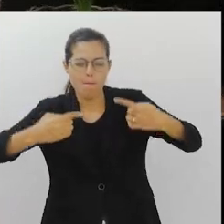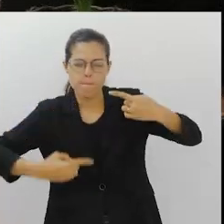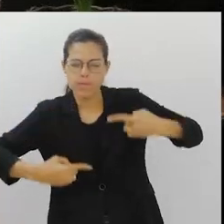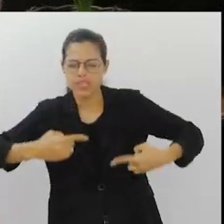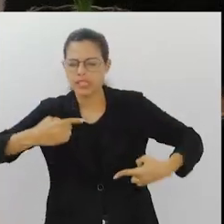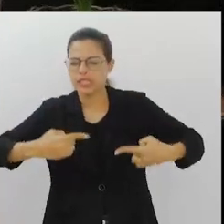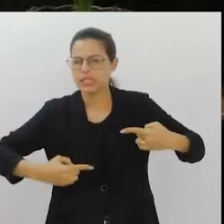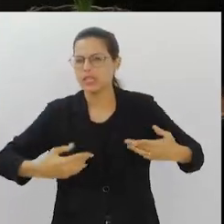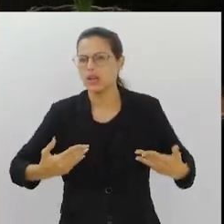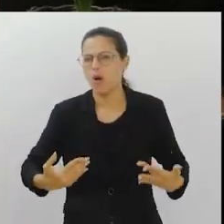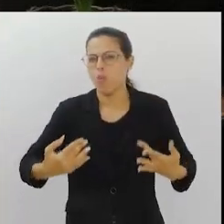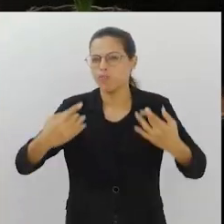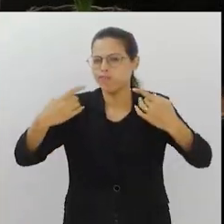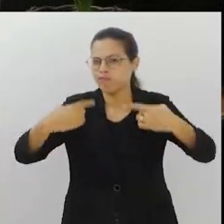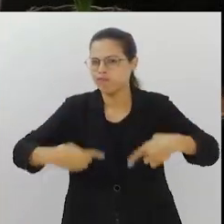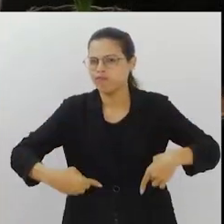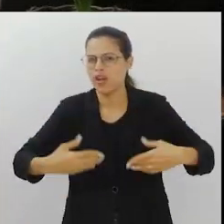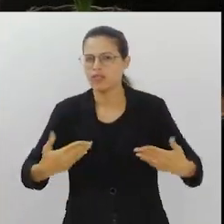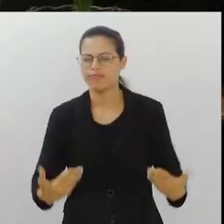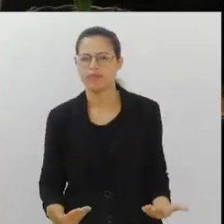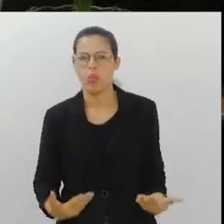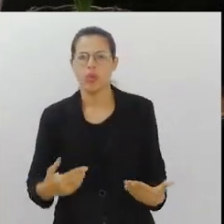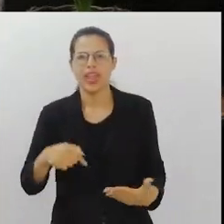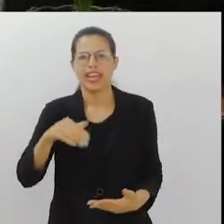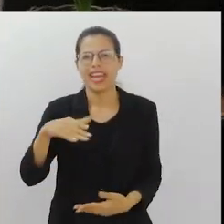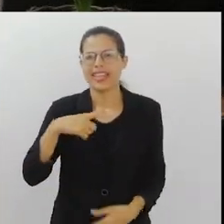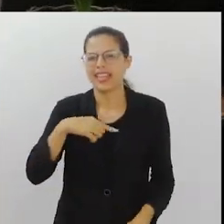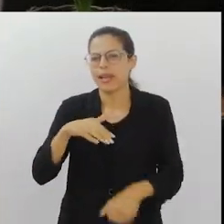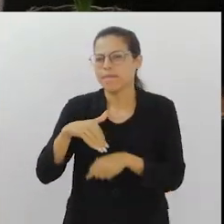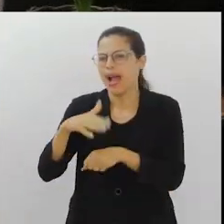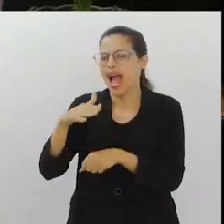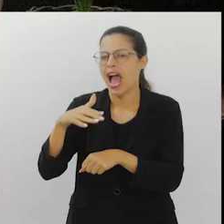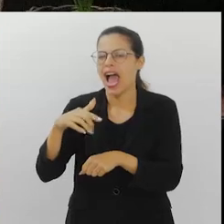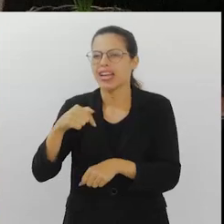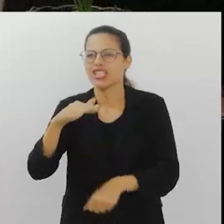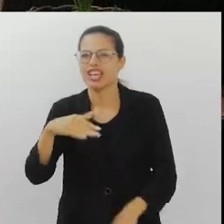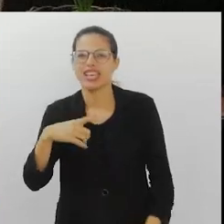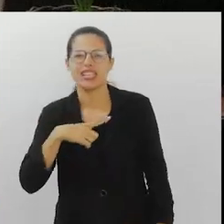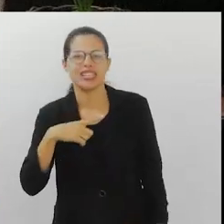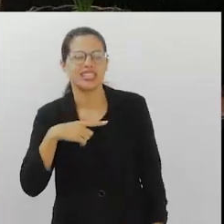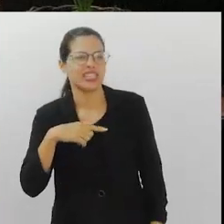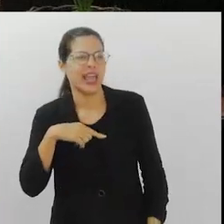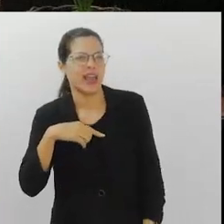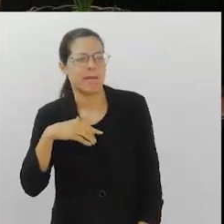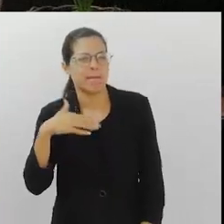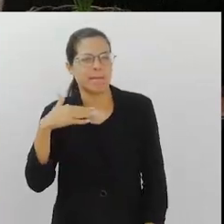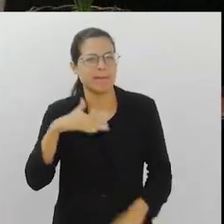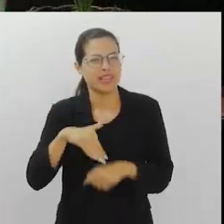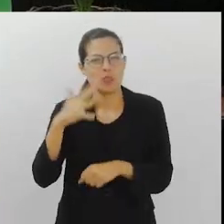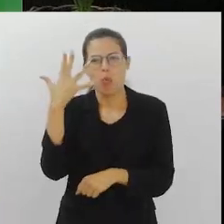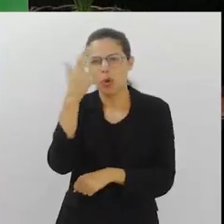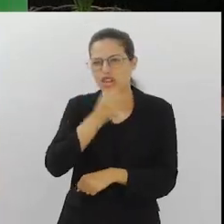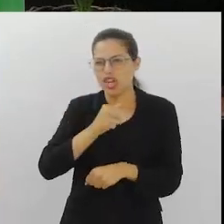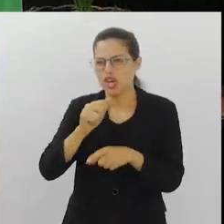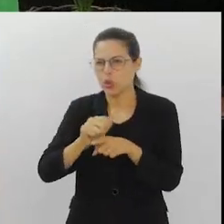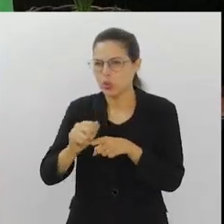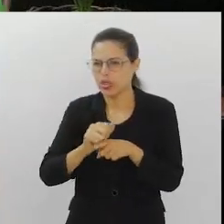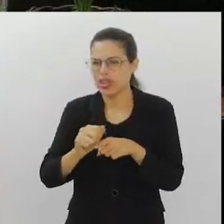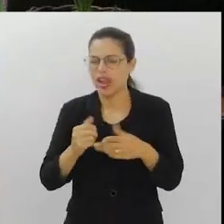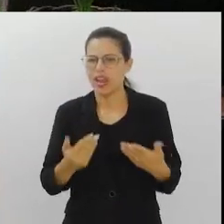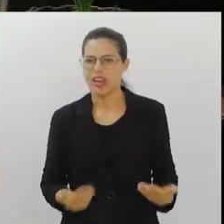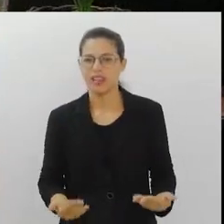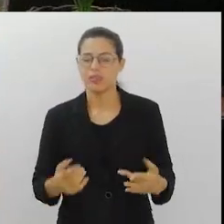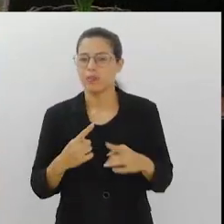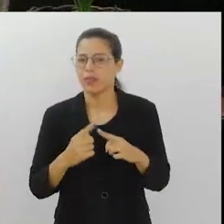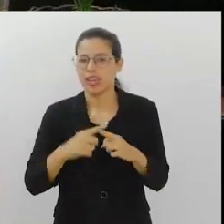entre eles, essa disputa de quem tem mais, o que tem menos, o que é mais bonito, o que tem um personagem ou qualquer coisa, porque a